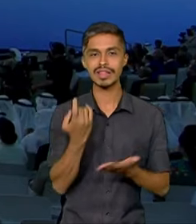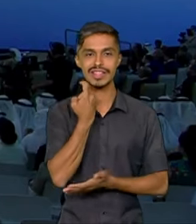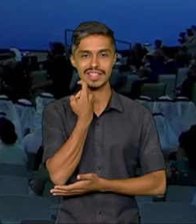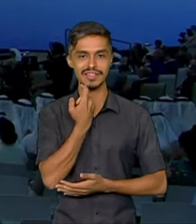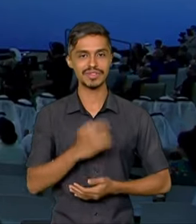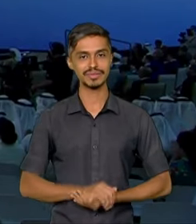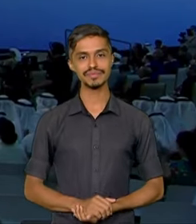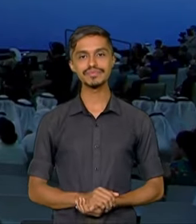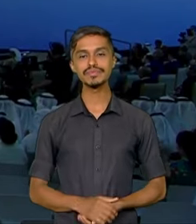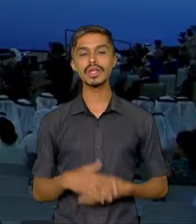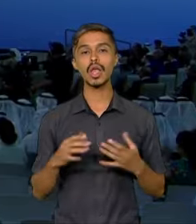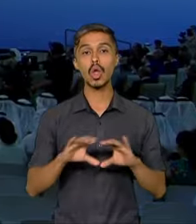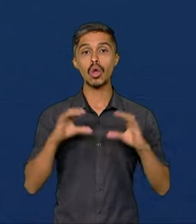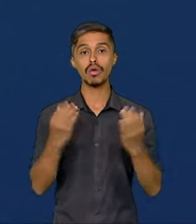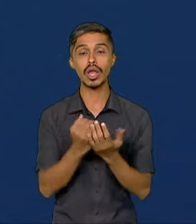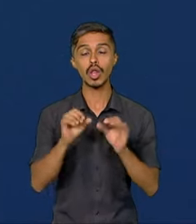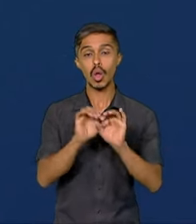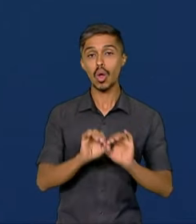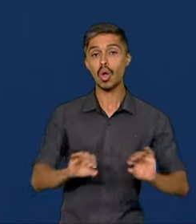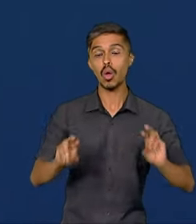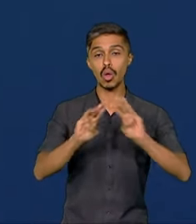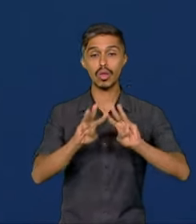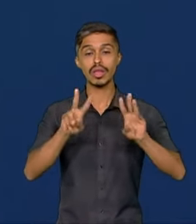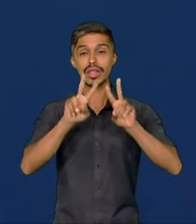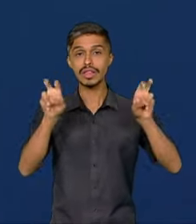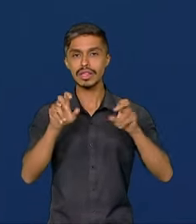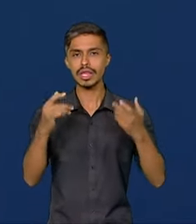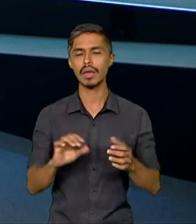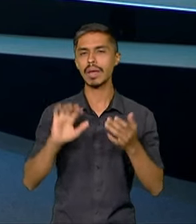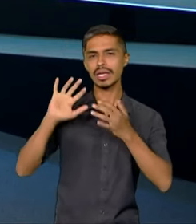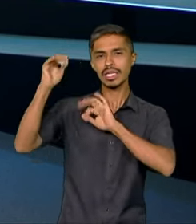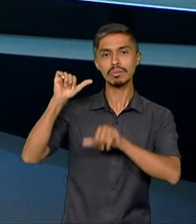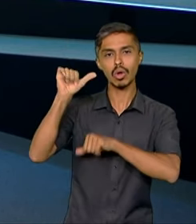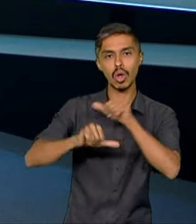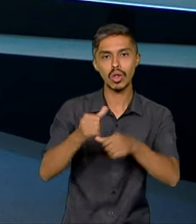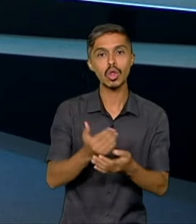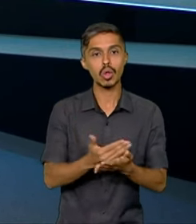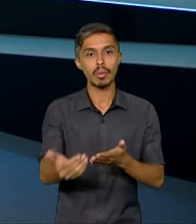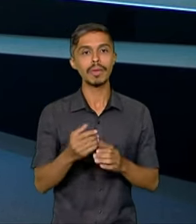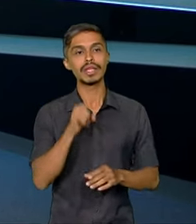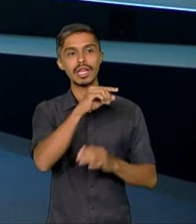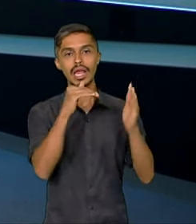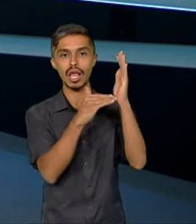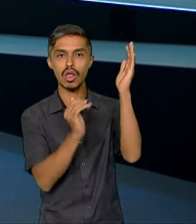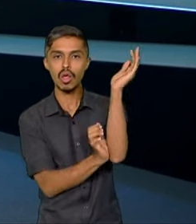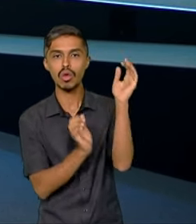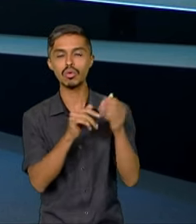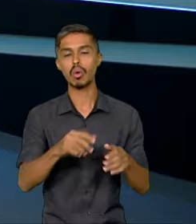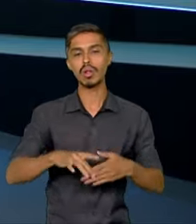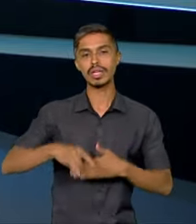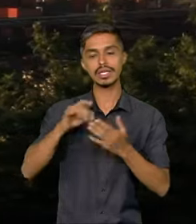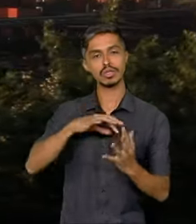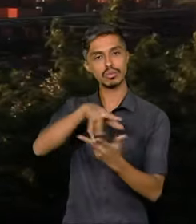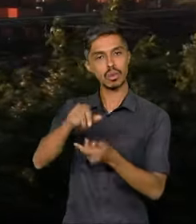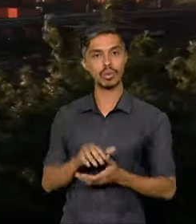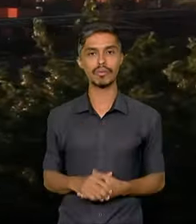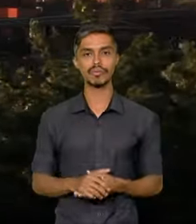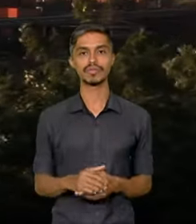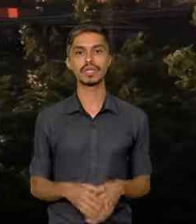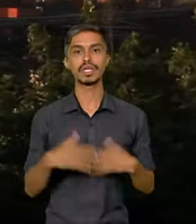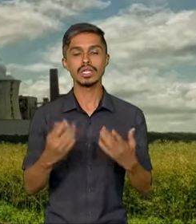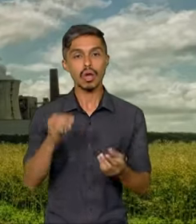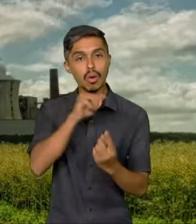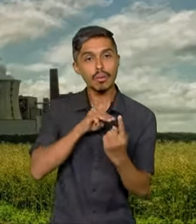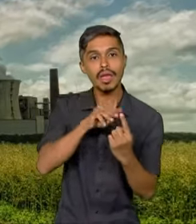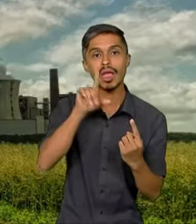-feira. Conferência das Nações Unidas sobre Mudanças Climáticas começa em Dubai com líderes mundiais. Meta é